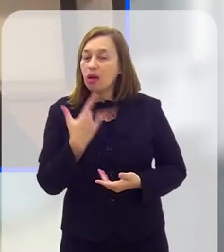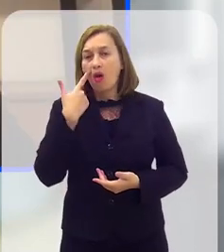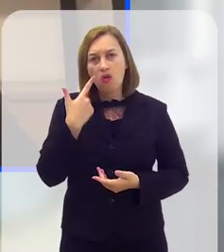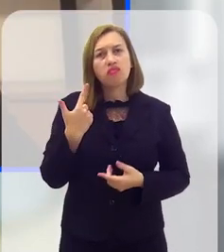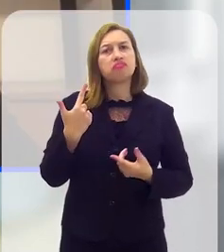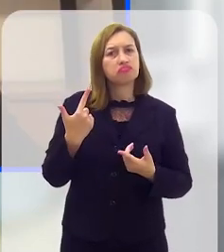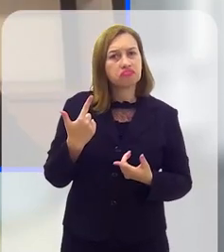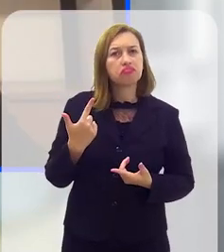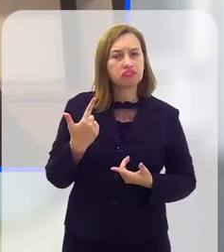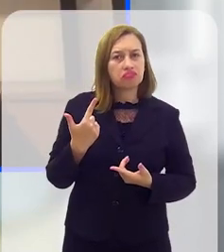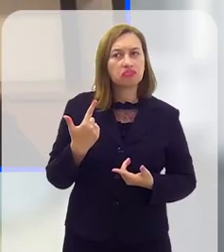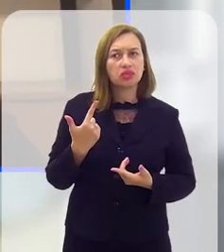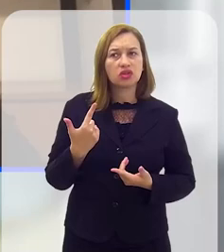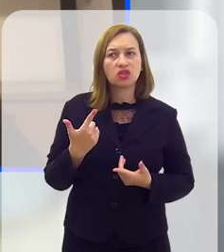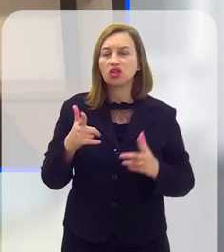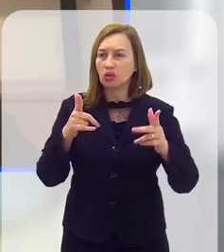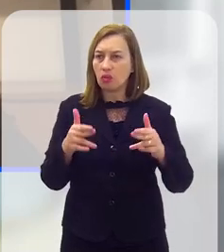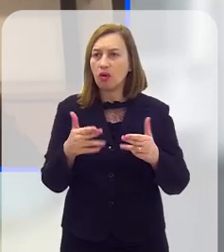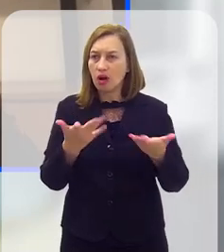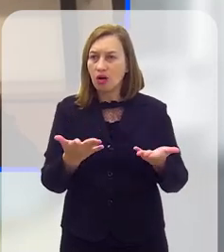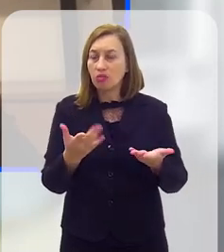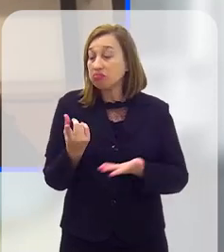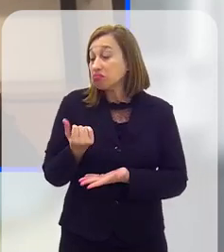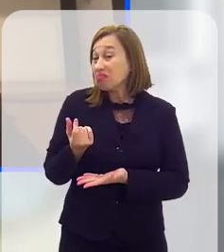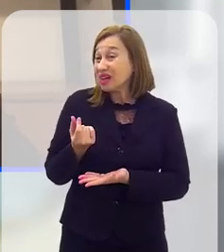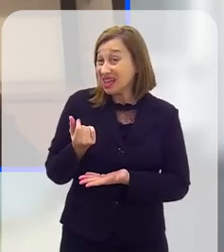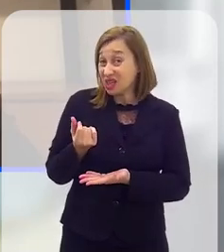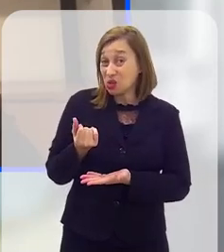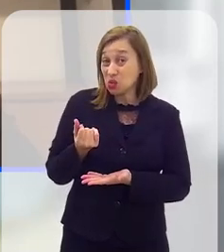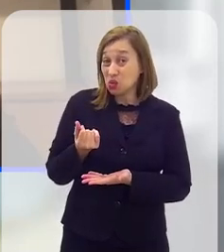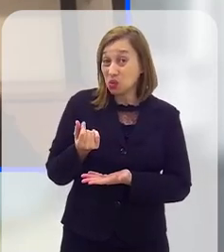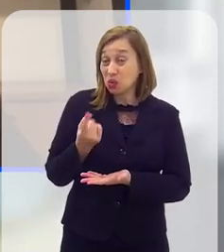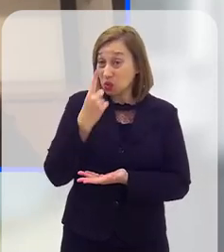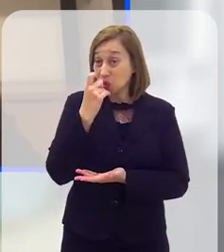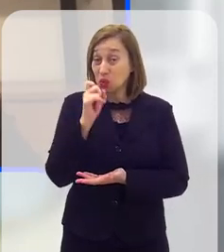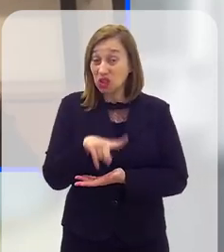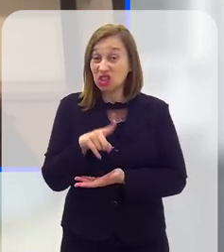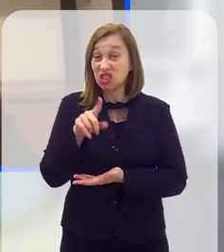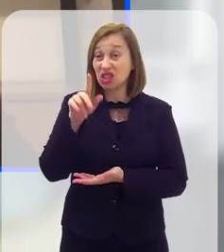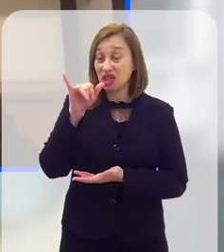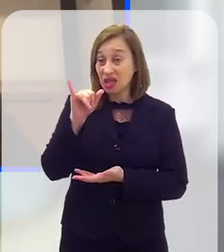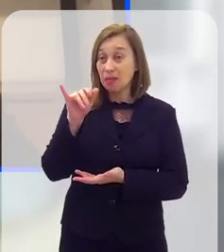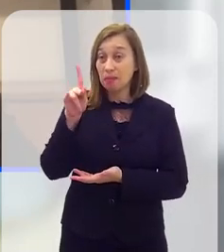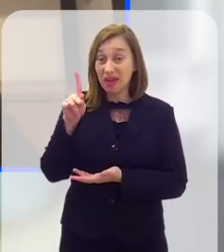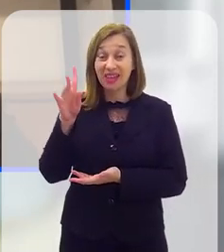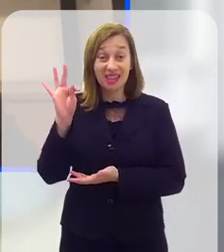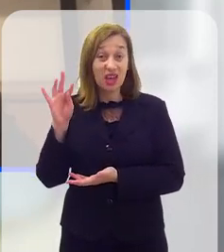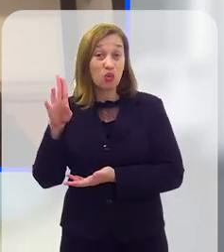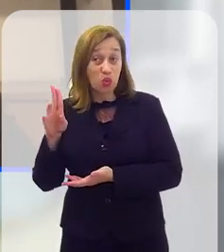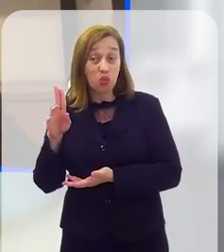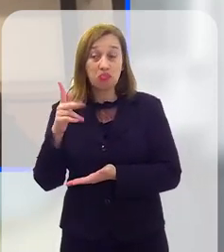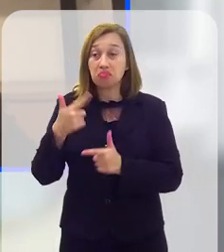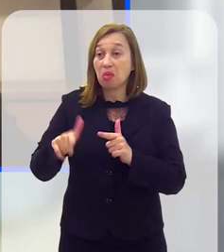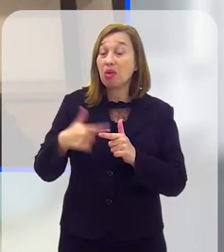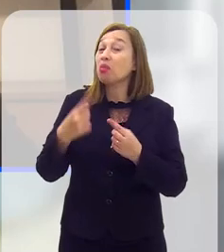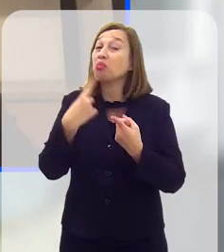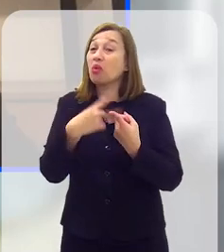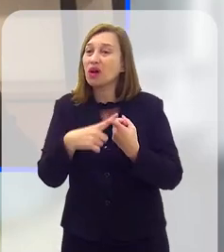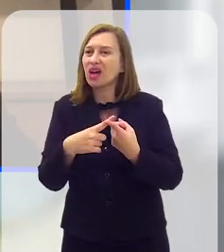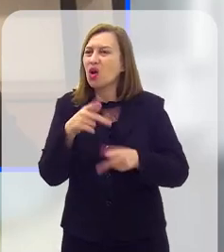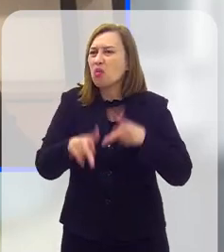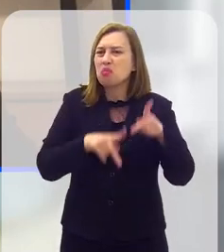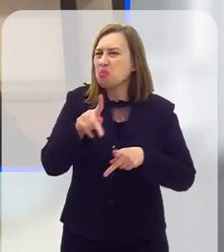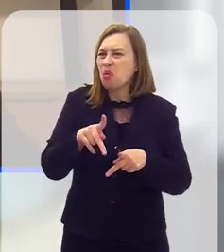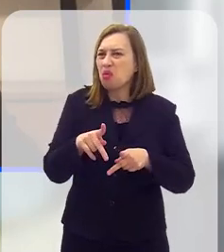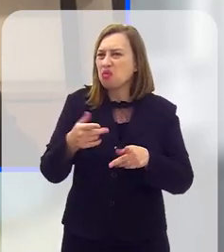falou bem, eu vejo também isso como a parte tarifária, cobrança do lixo no IPTU como um problema,